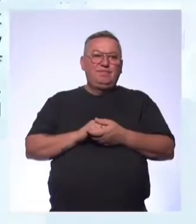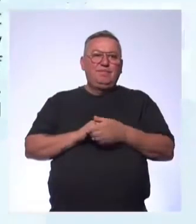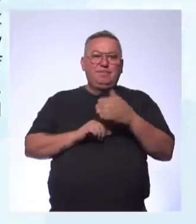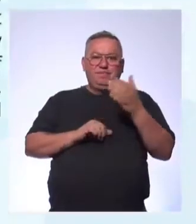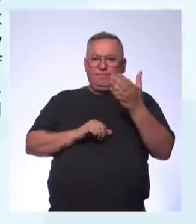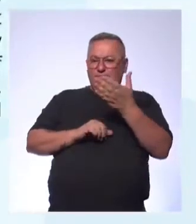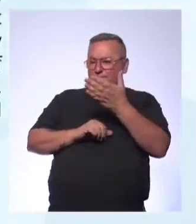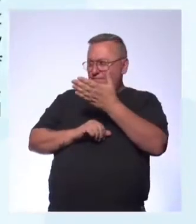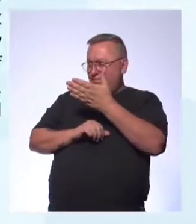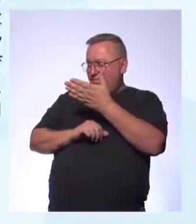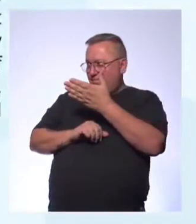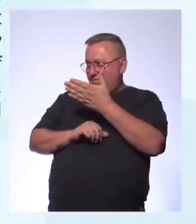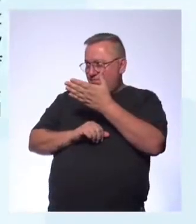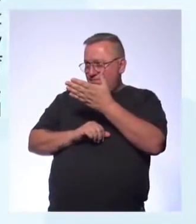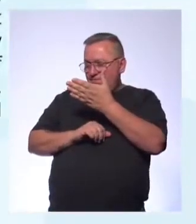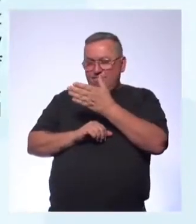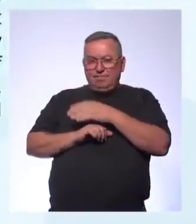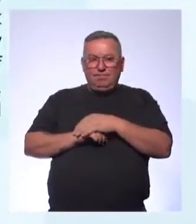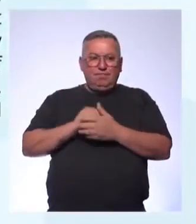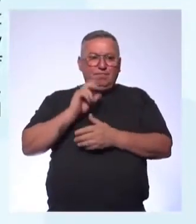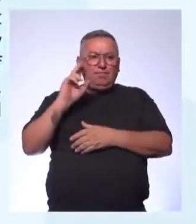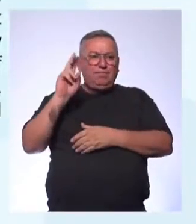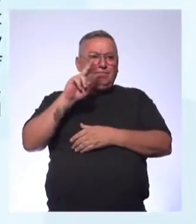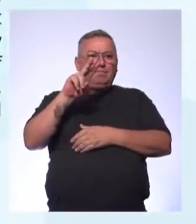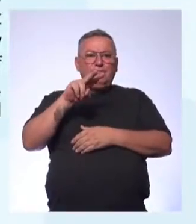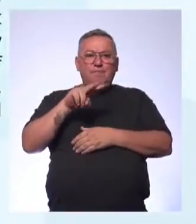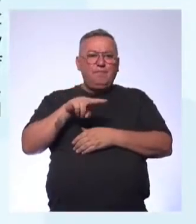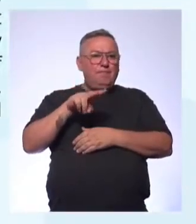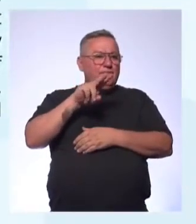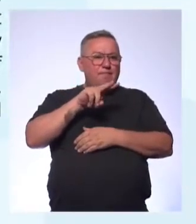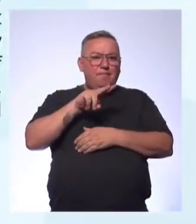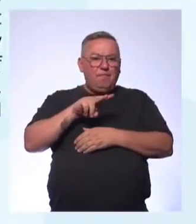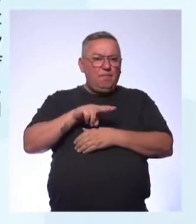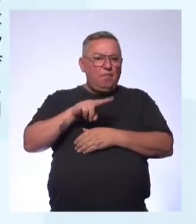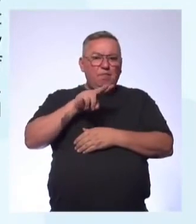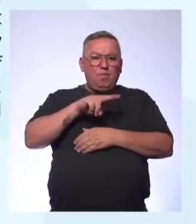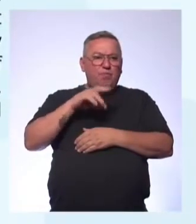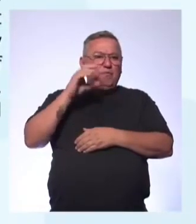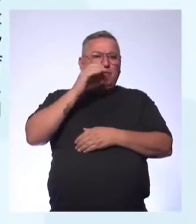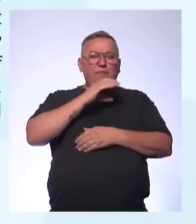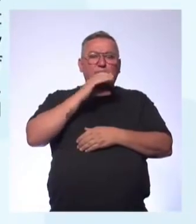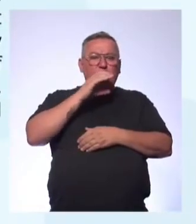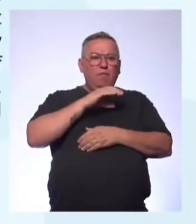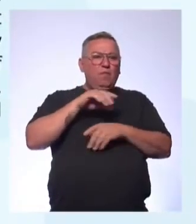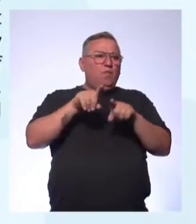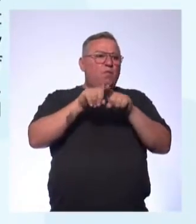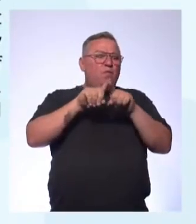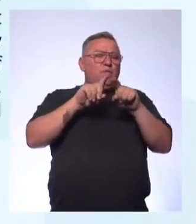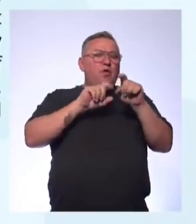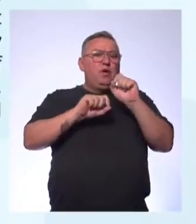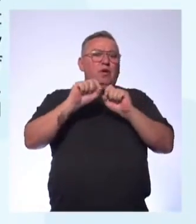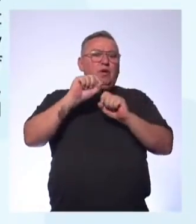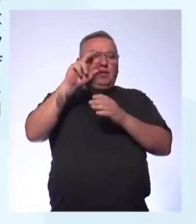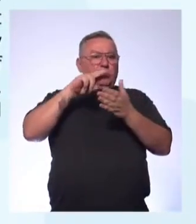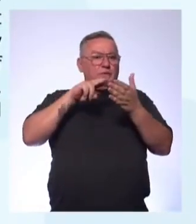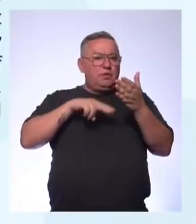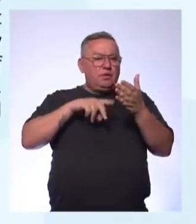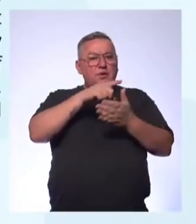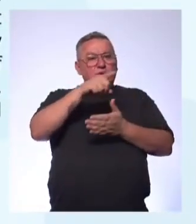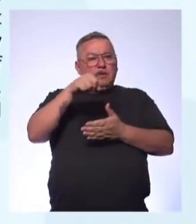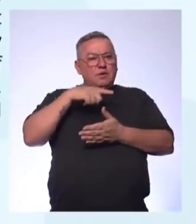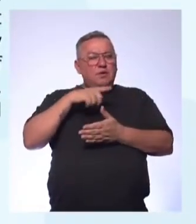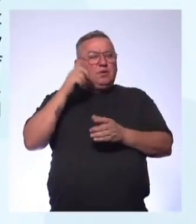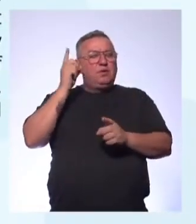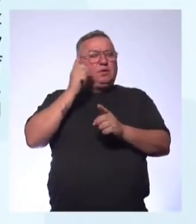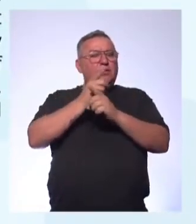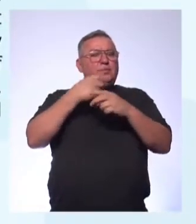Pode pôr aqui na tela Você vai dar uma olhadinha ali Você só vai fazer o skimming Que é a leitura do título E através da leitura do título Você já vai